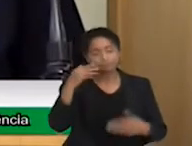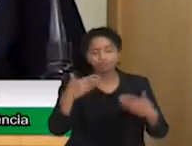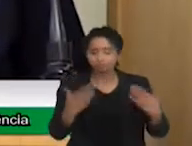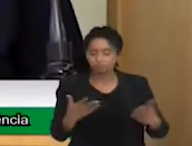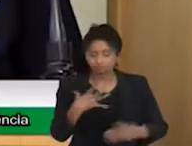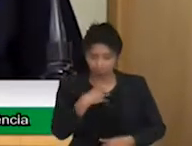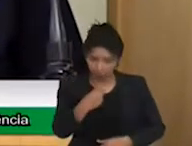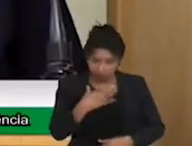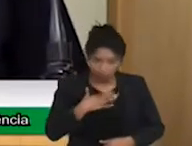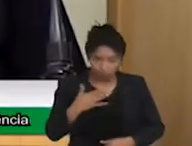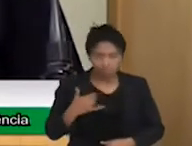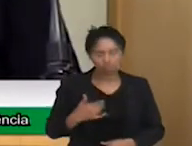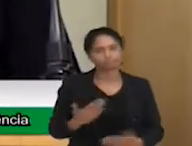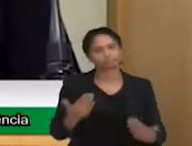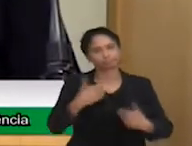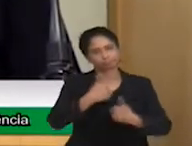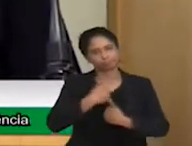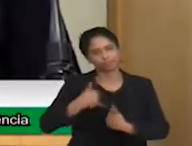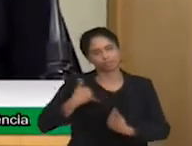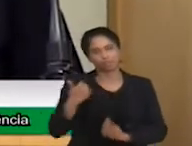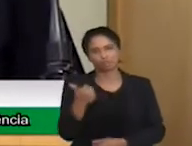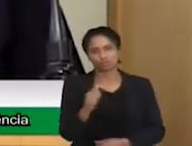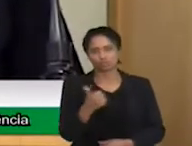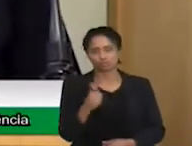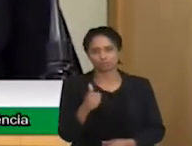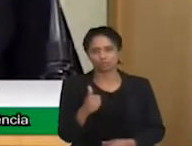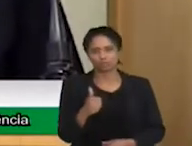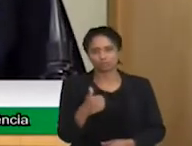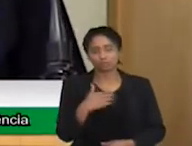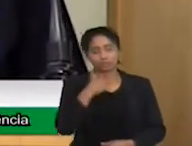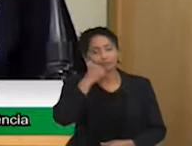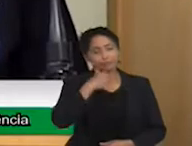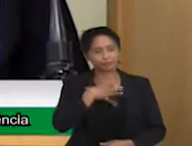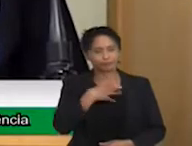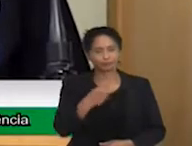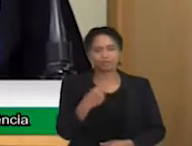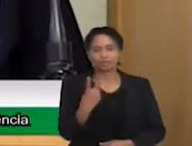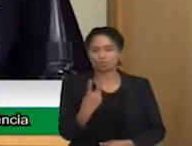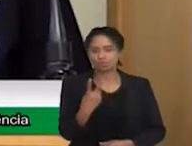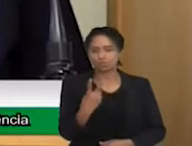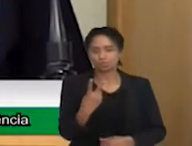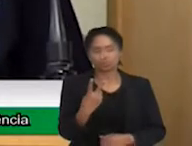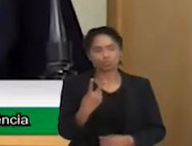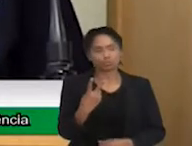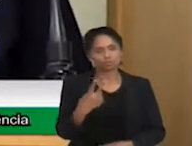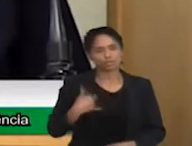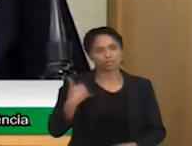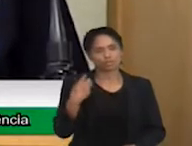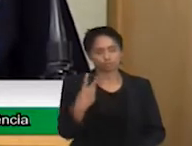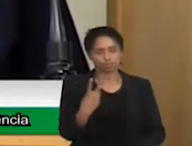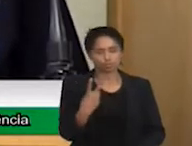E eu tenho uma filha também, a Pietra, com dois anos e oito meses. Ela está em fase de